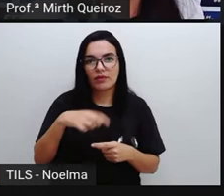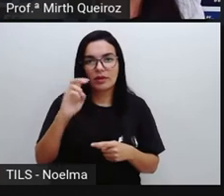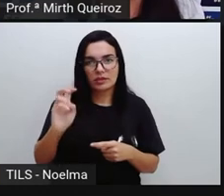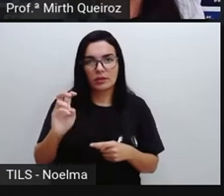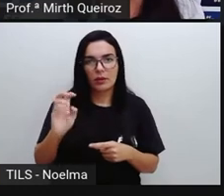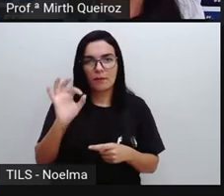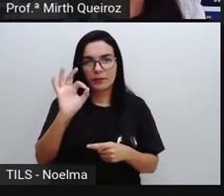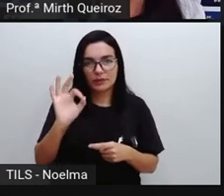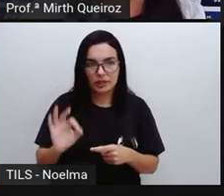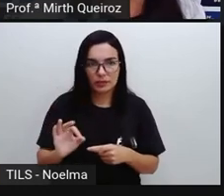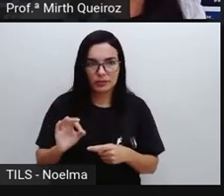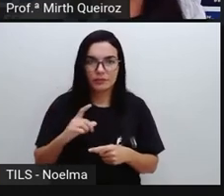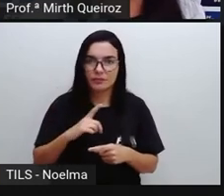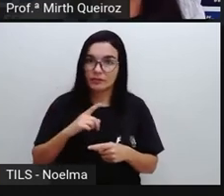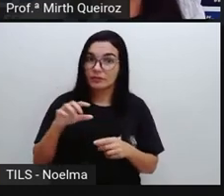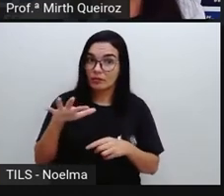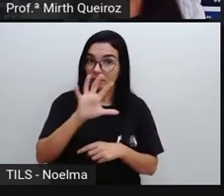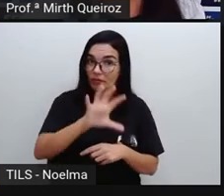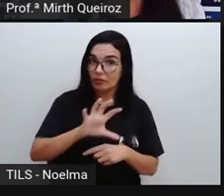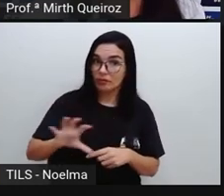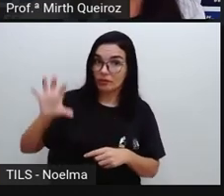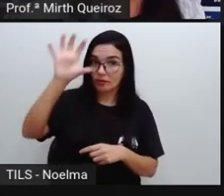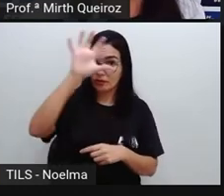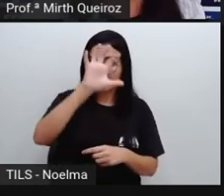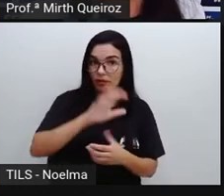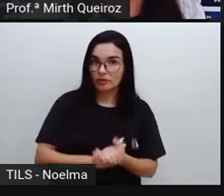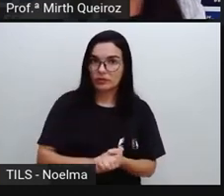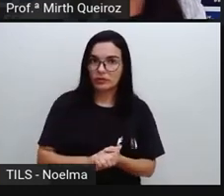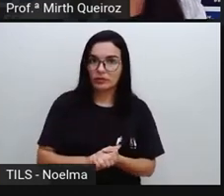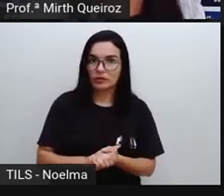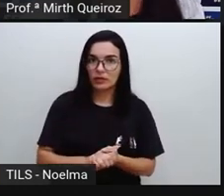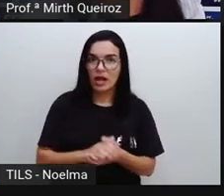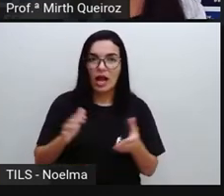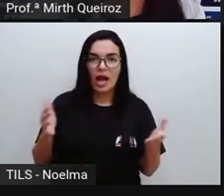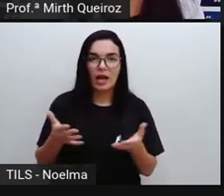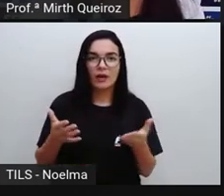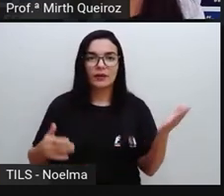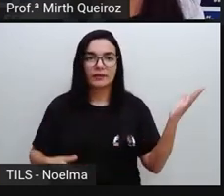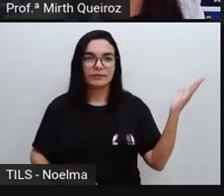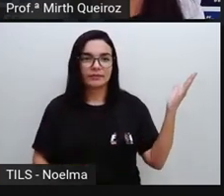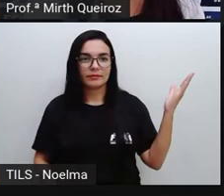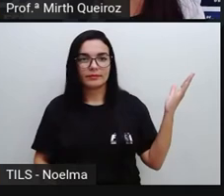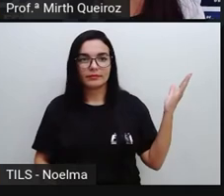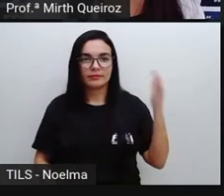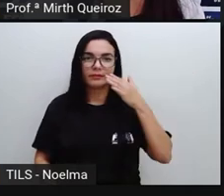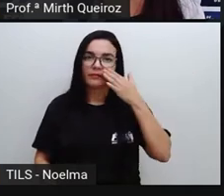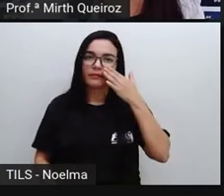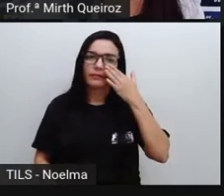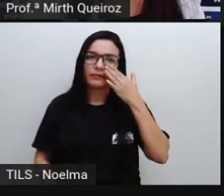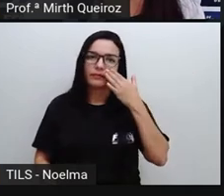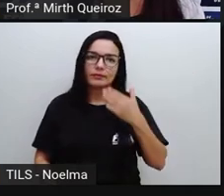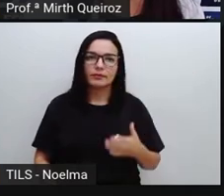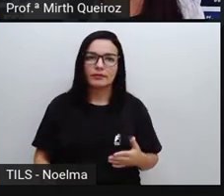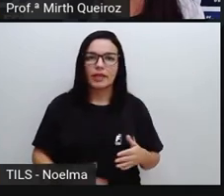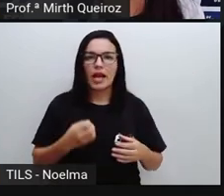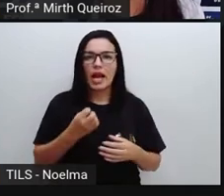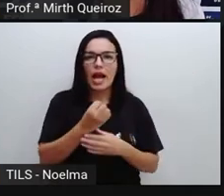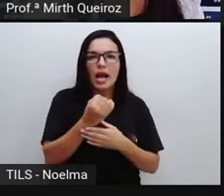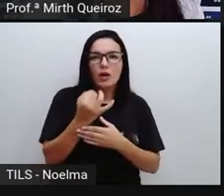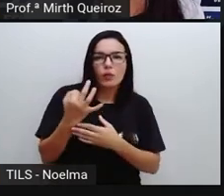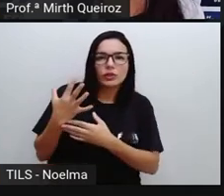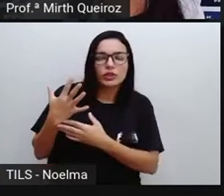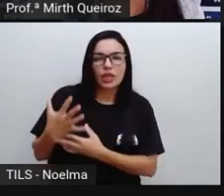Isso em nossa macro-região. E aqui, nós temos a quantidade